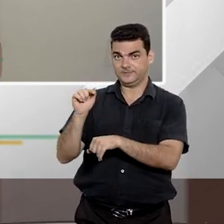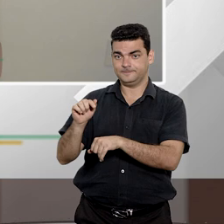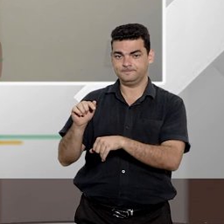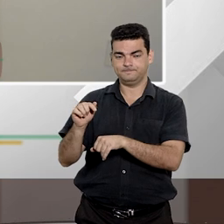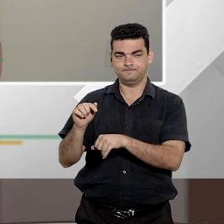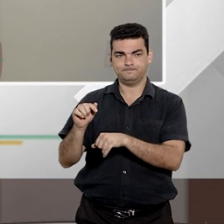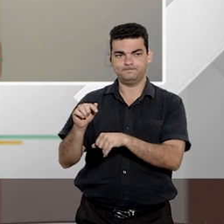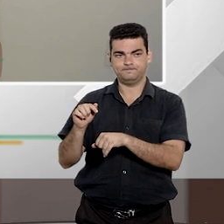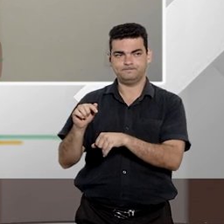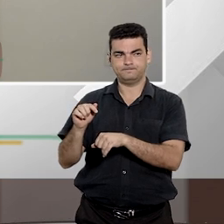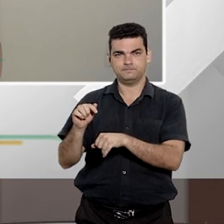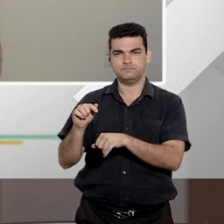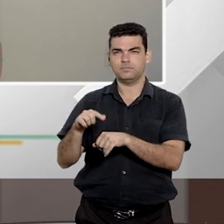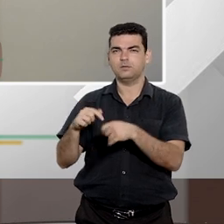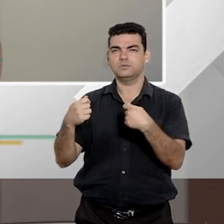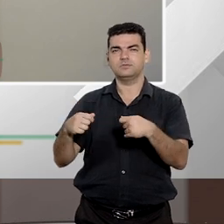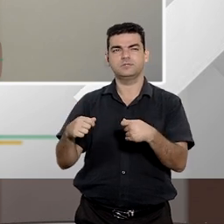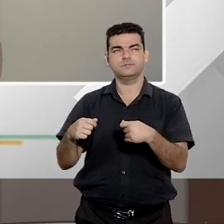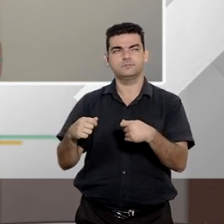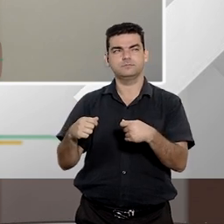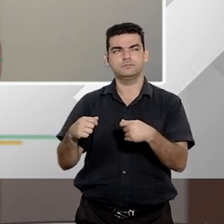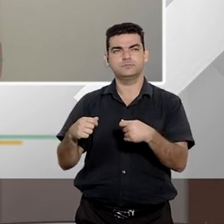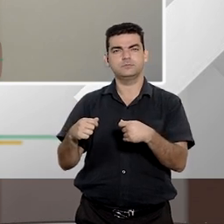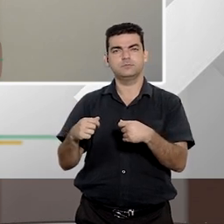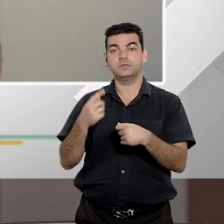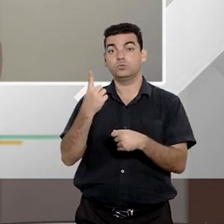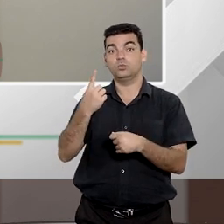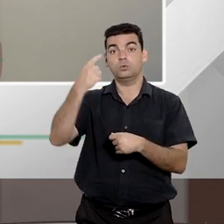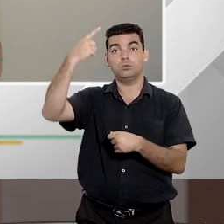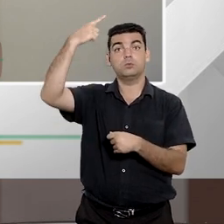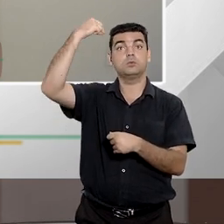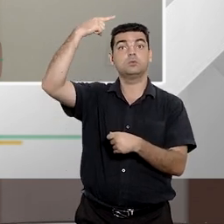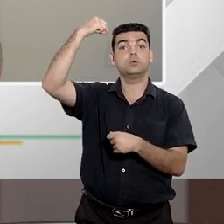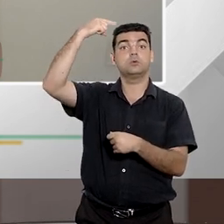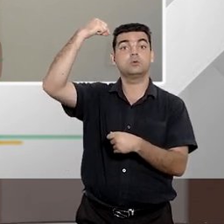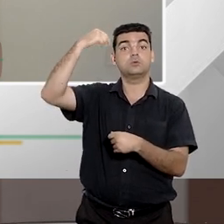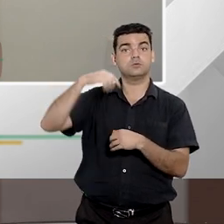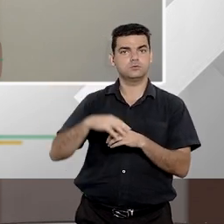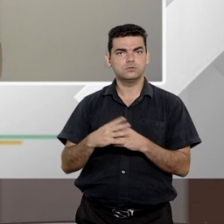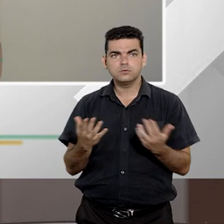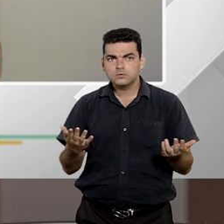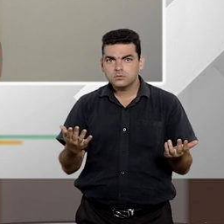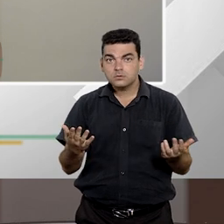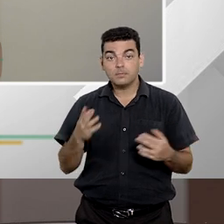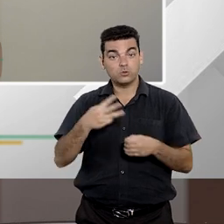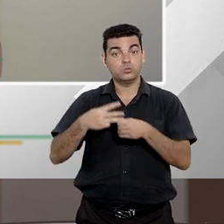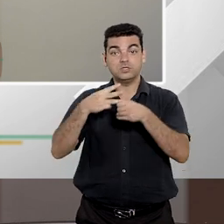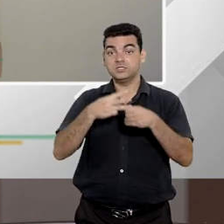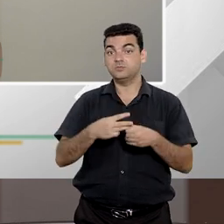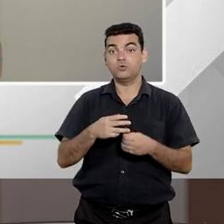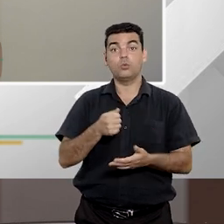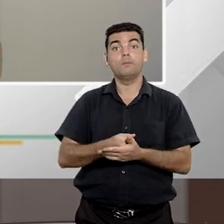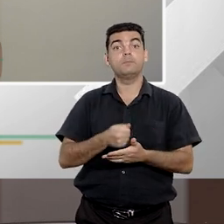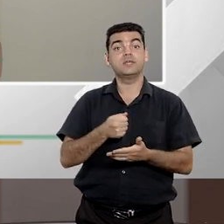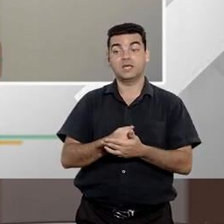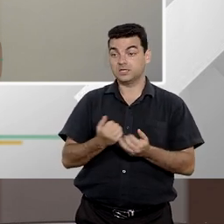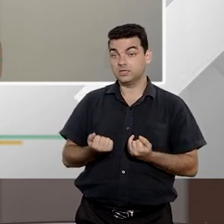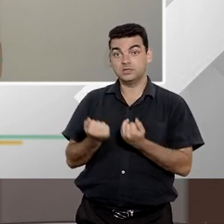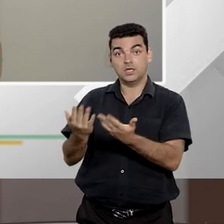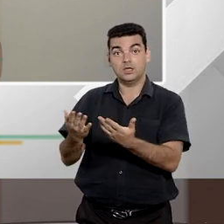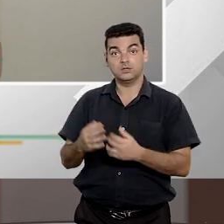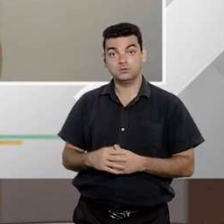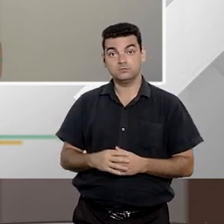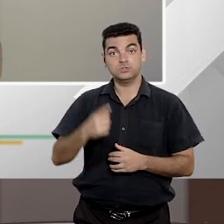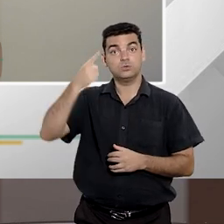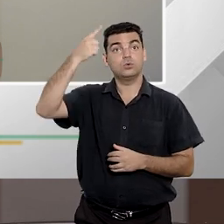uma pessoa que precisava de um colírio, e o Estado e o município foram obrigados a fornecer